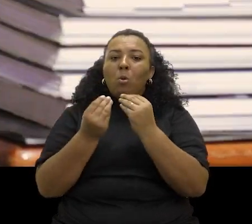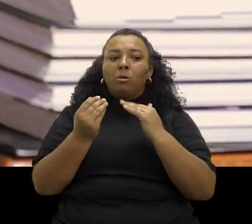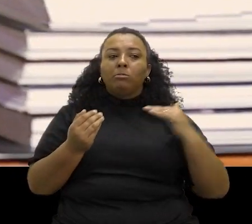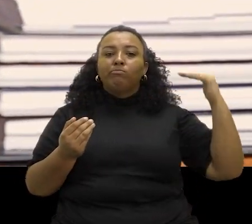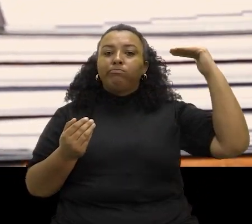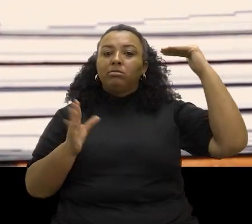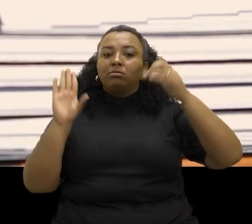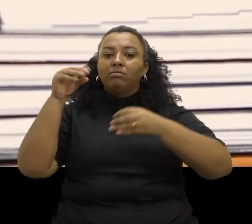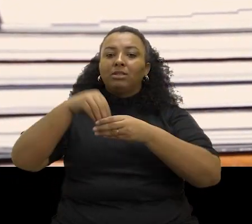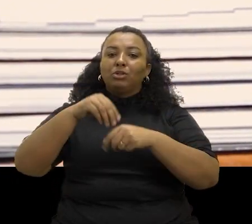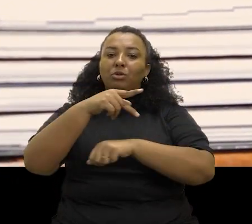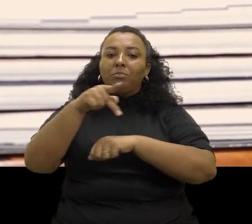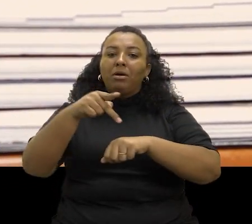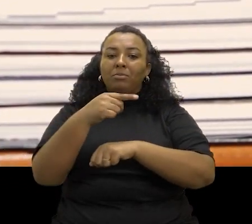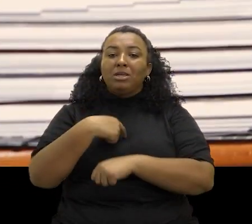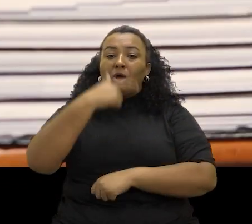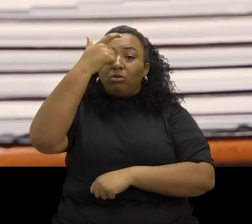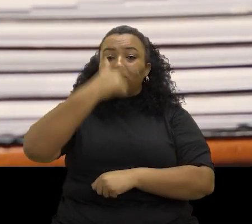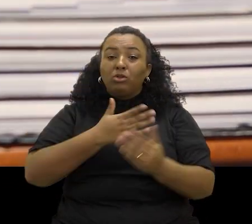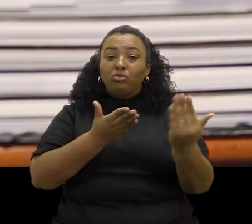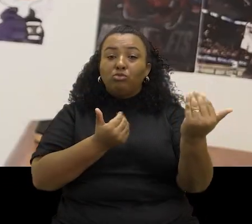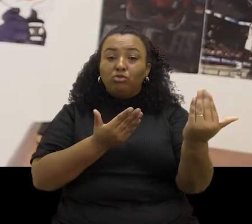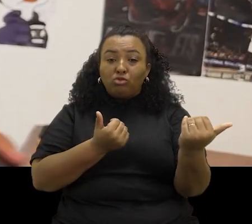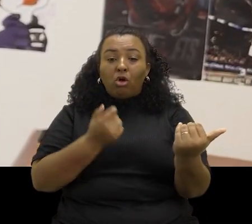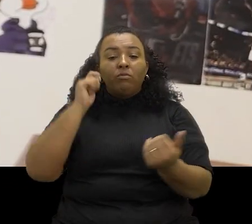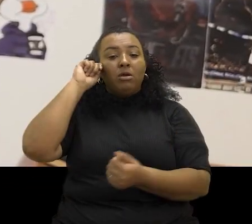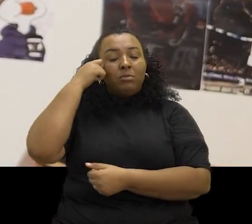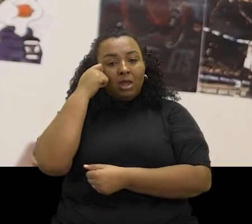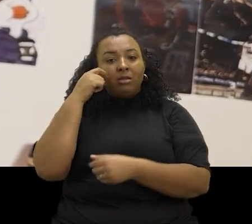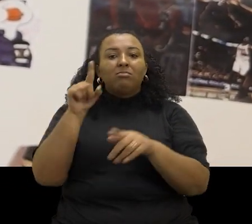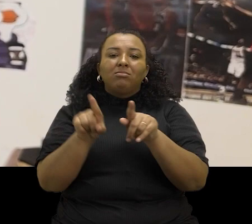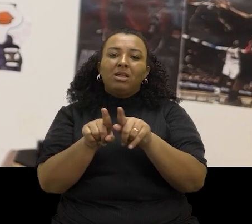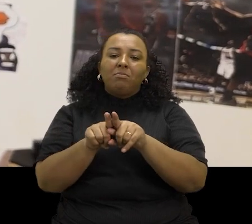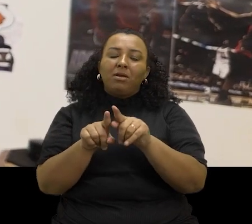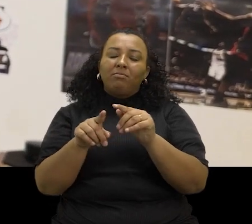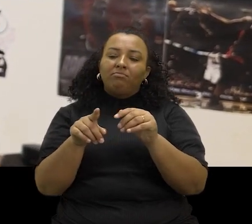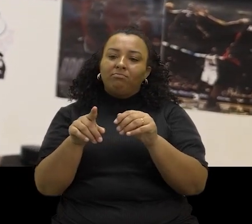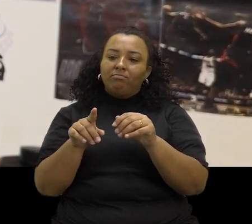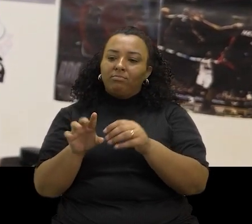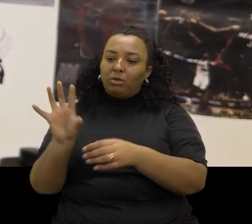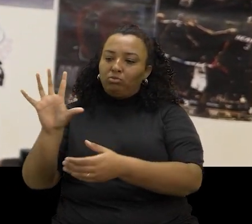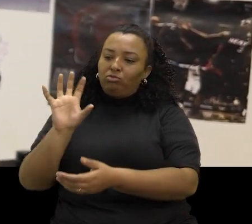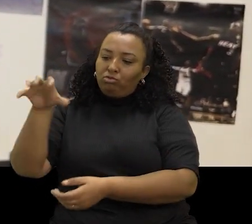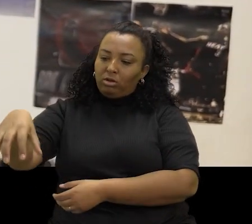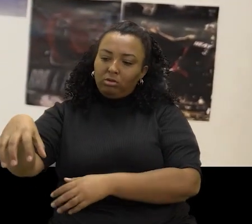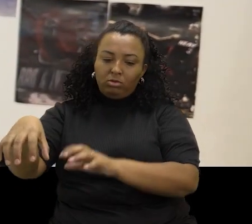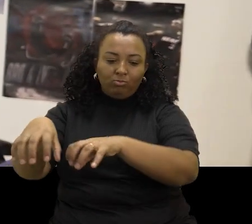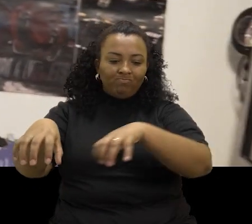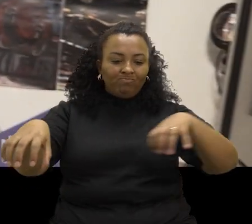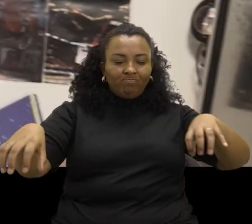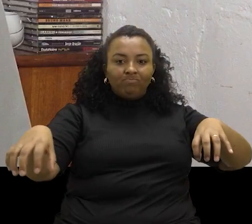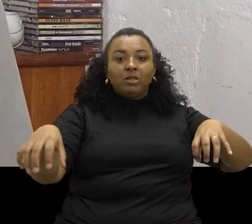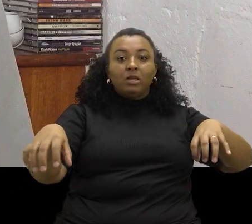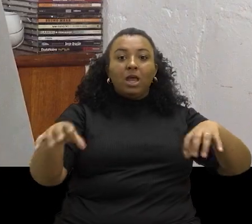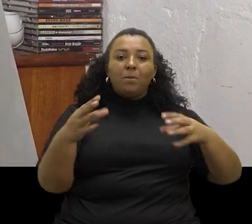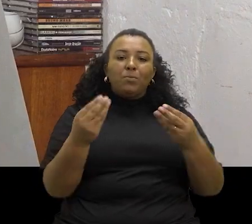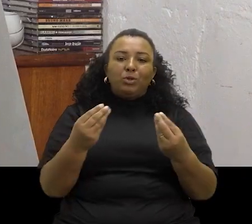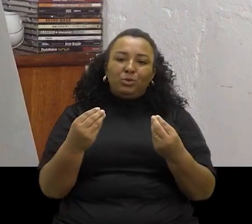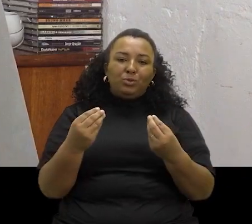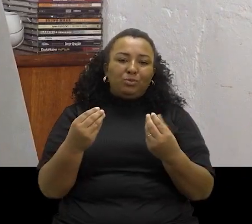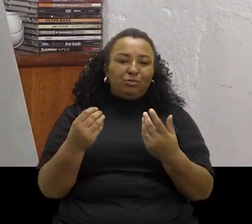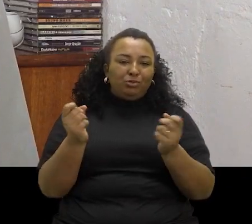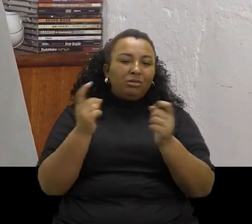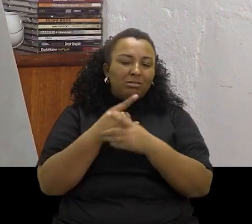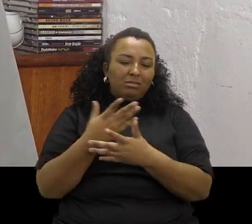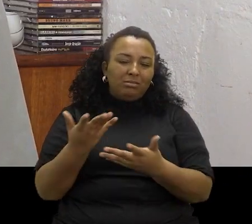colocado como elitizado no nosso país. E para mim, como um jovem negro, um jovem que mora numa área mais afastada do centro, é